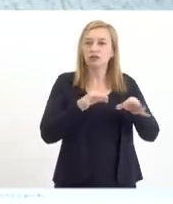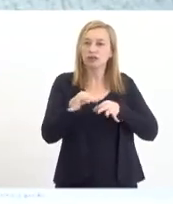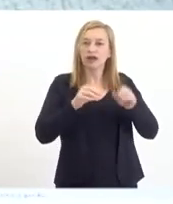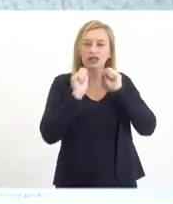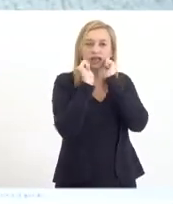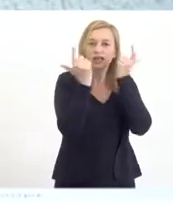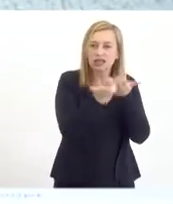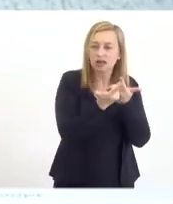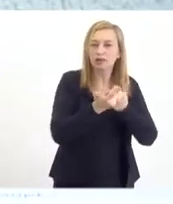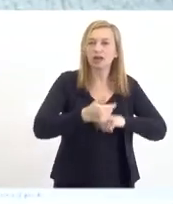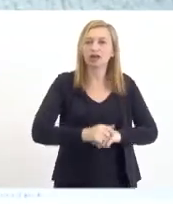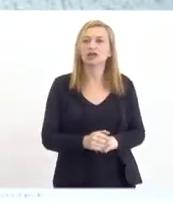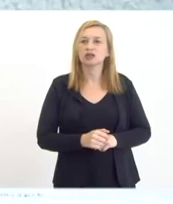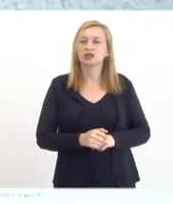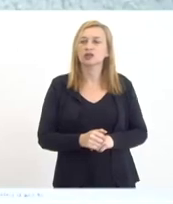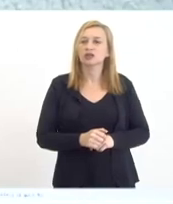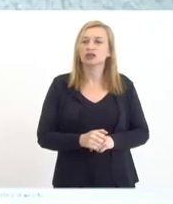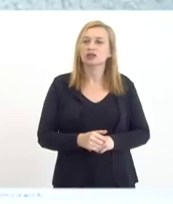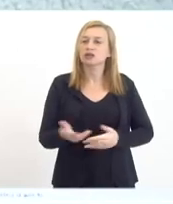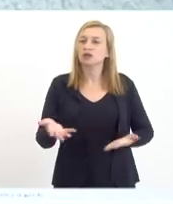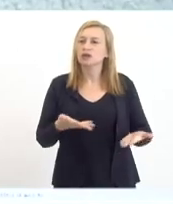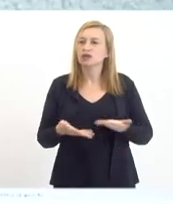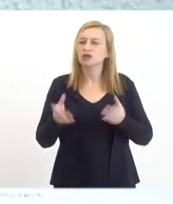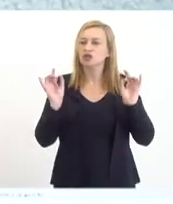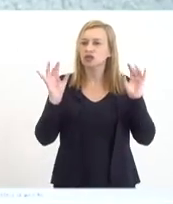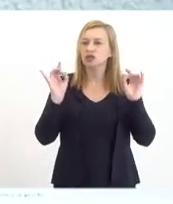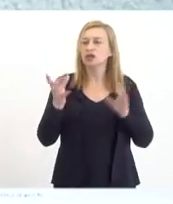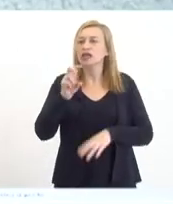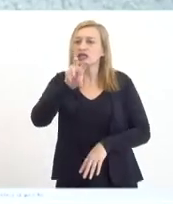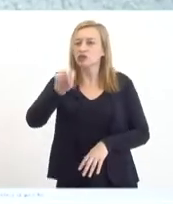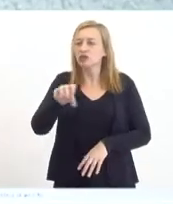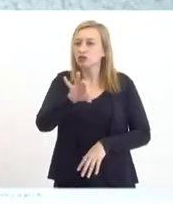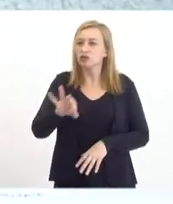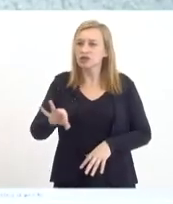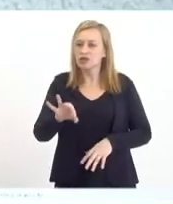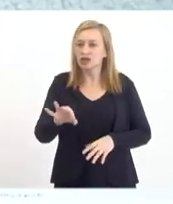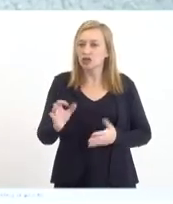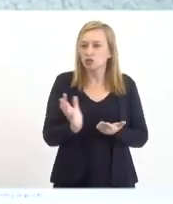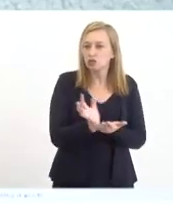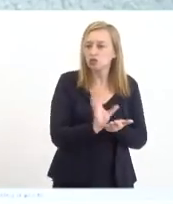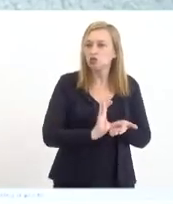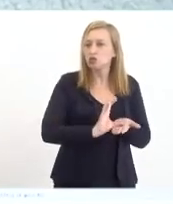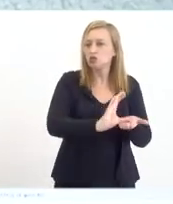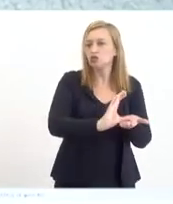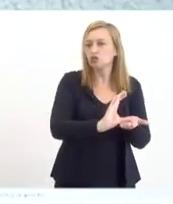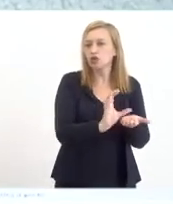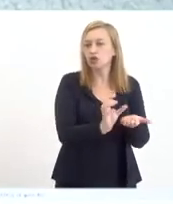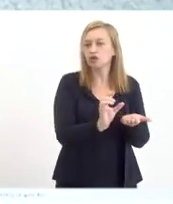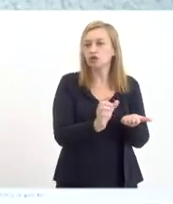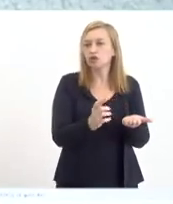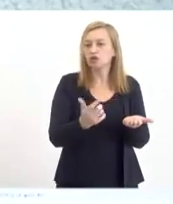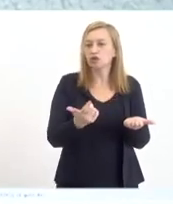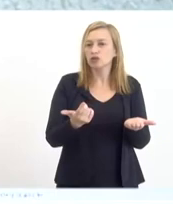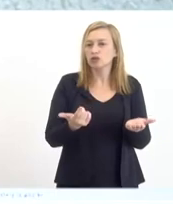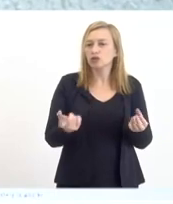da participação especial, 50% dos recursos recuperados via